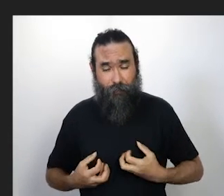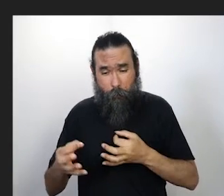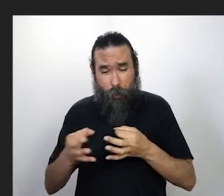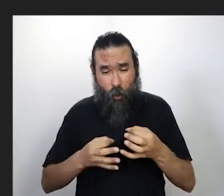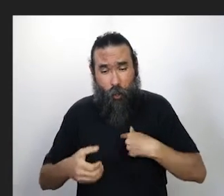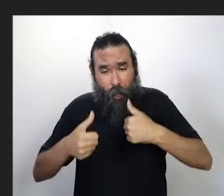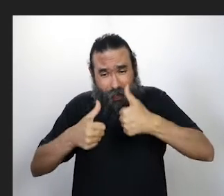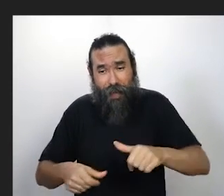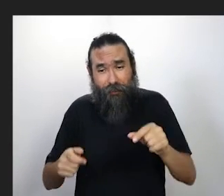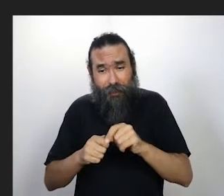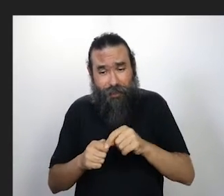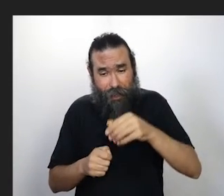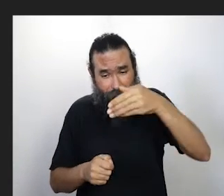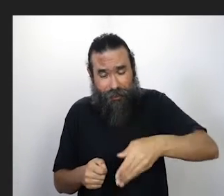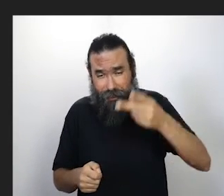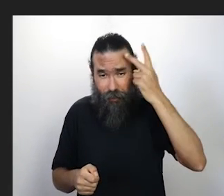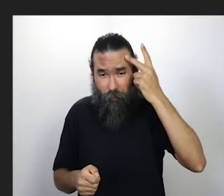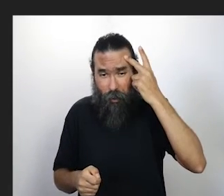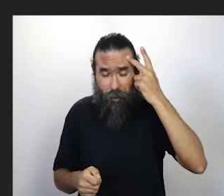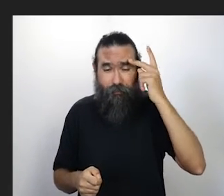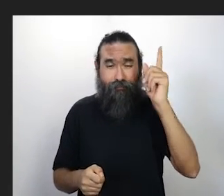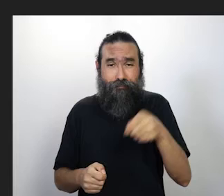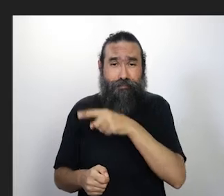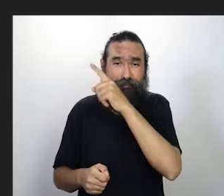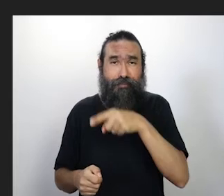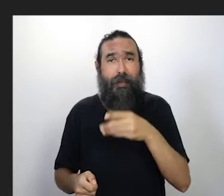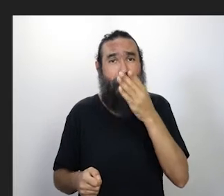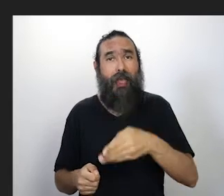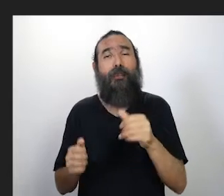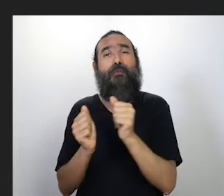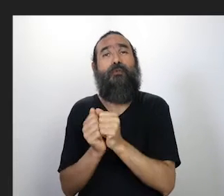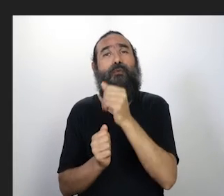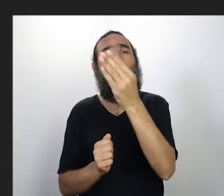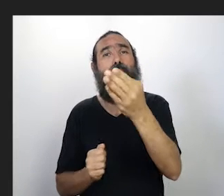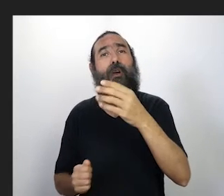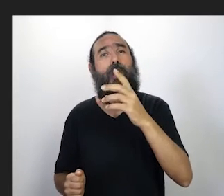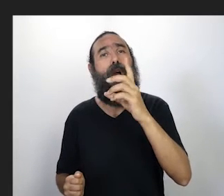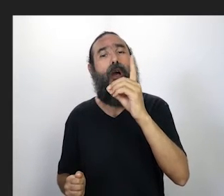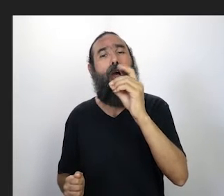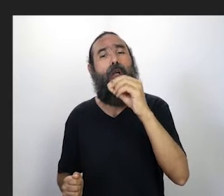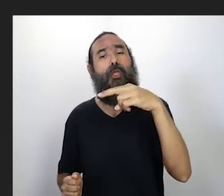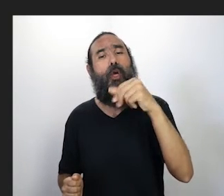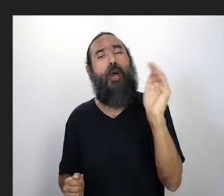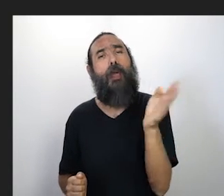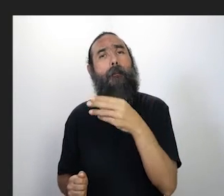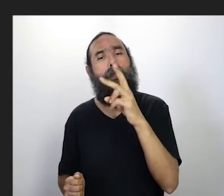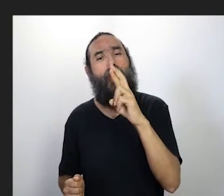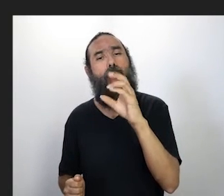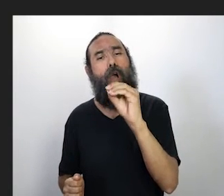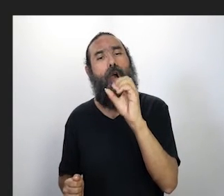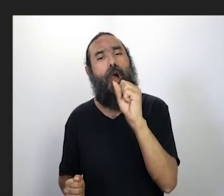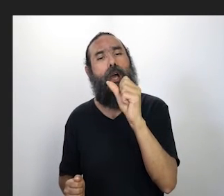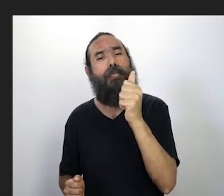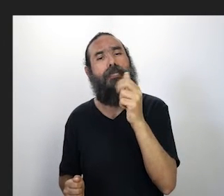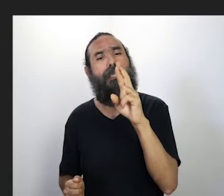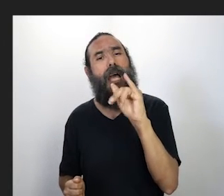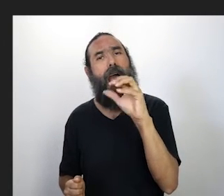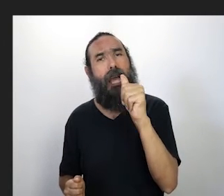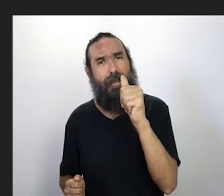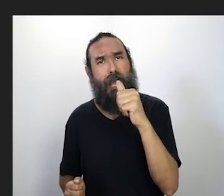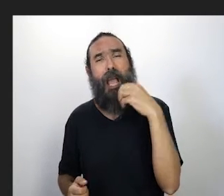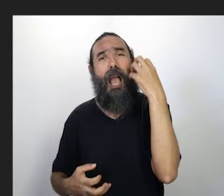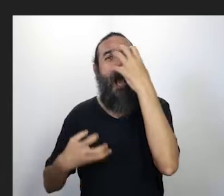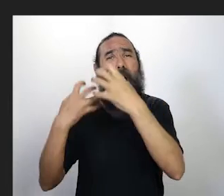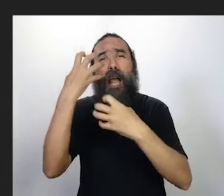ter paralisado foi um projeto que eu tinha em São Paulo com a dona Rosália, que é uma cantadora lá de Arapiraca, da Vila